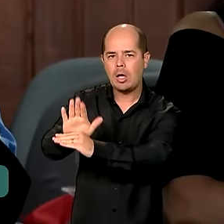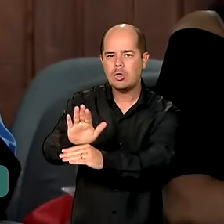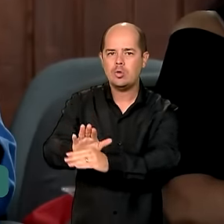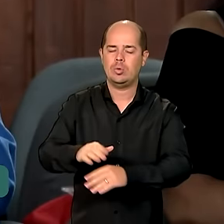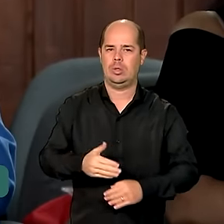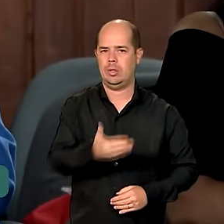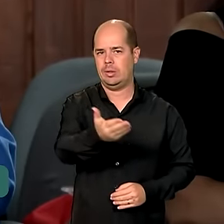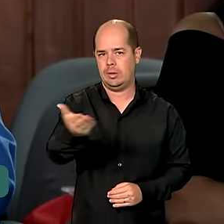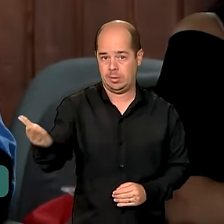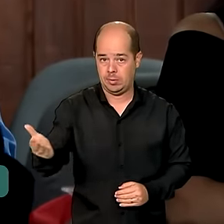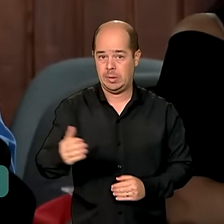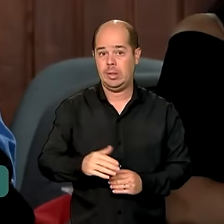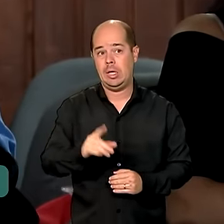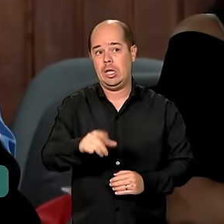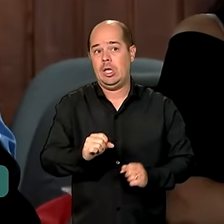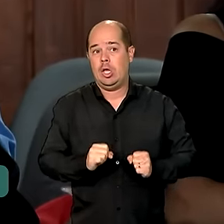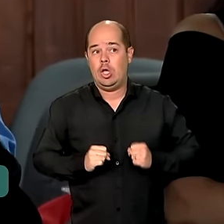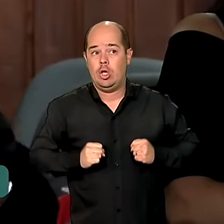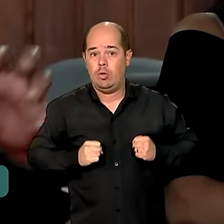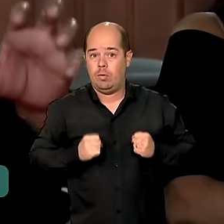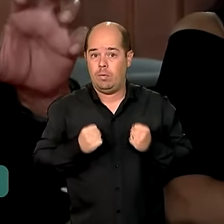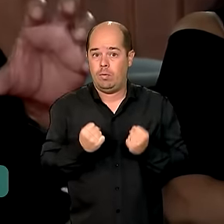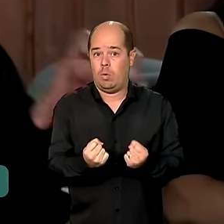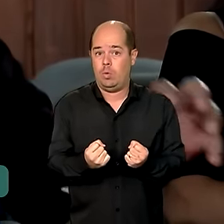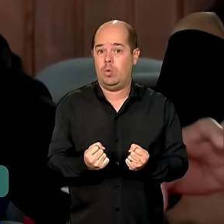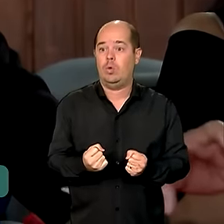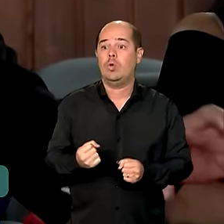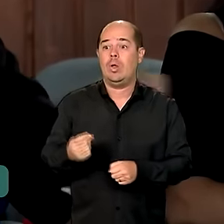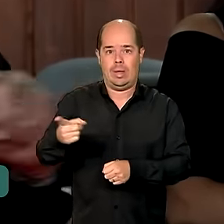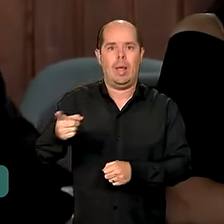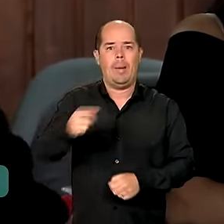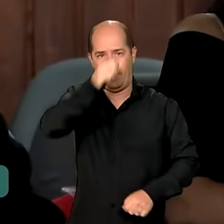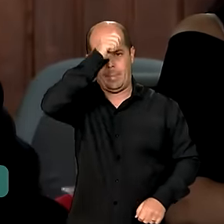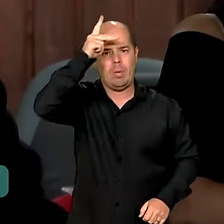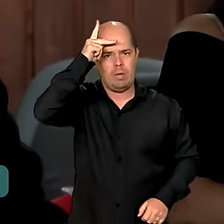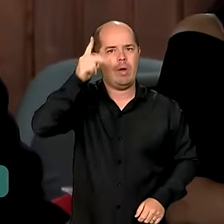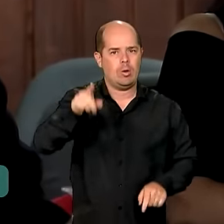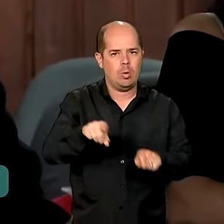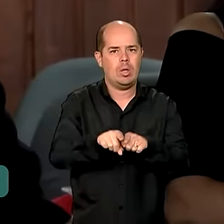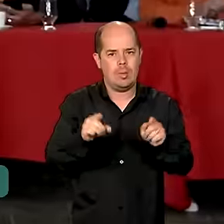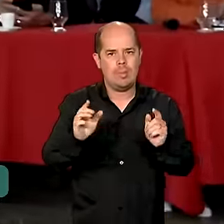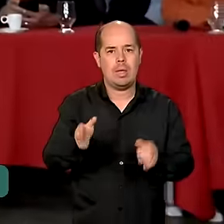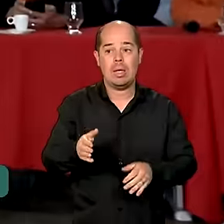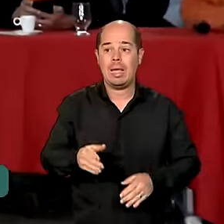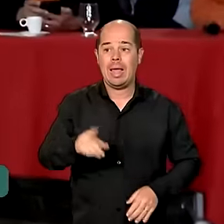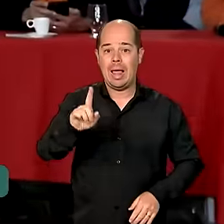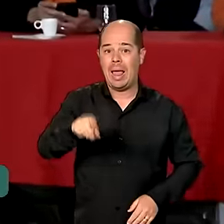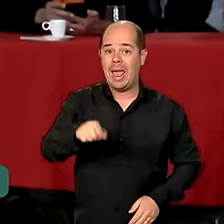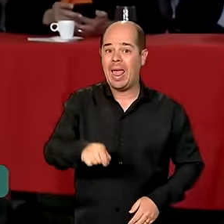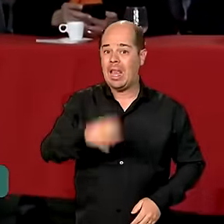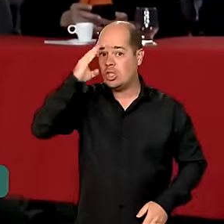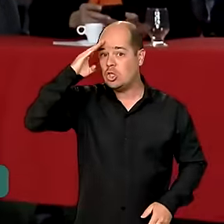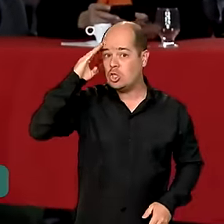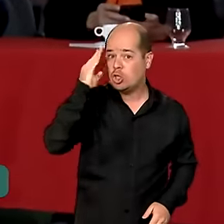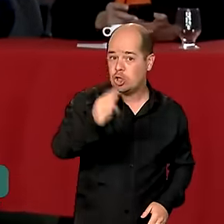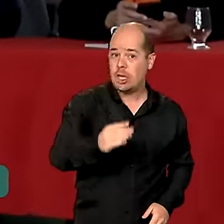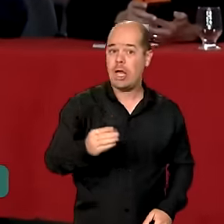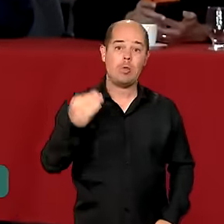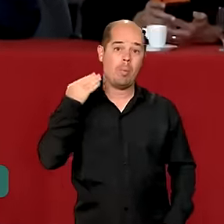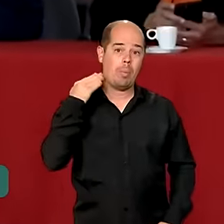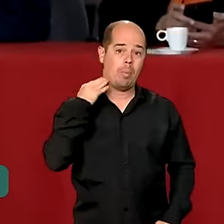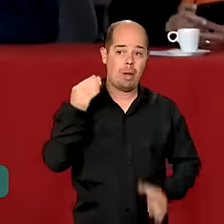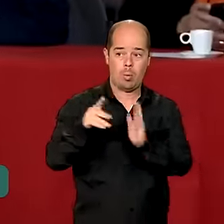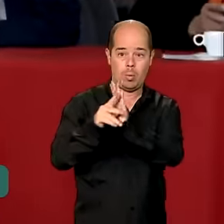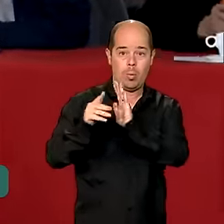já, aquilo que vem de donativos, quer dizer, do dinheiro diretamente para a conta da prefeitura. A ministra dos Povos Indígenas,